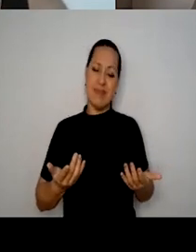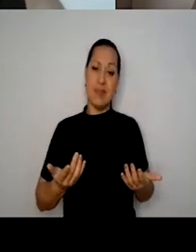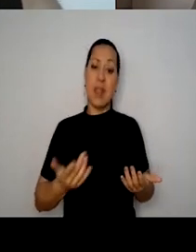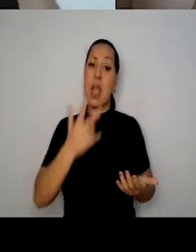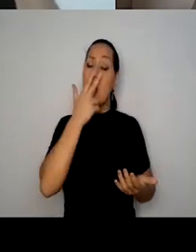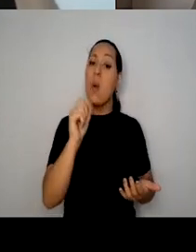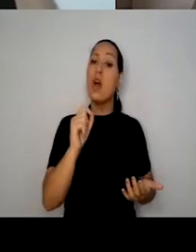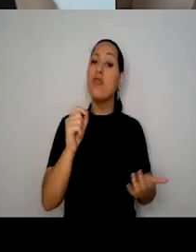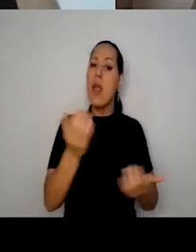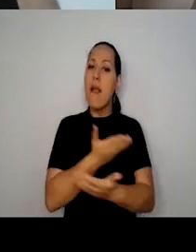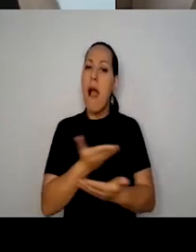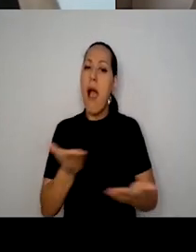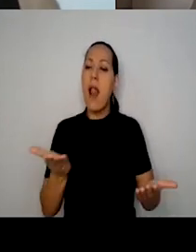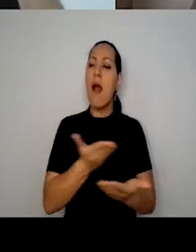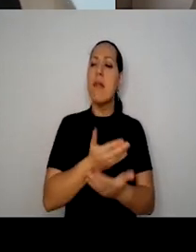disso, sabe? Da nossa